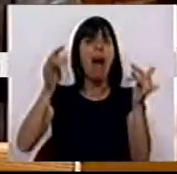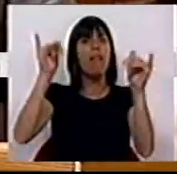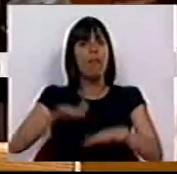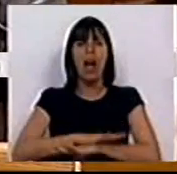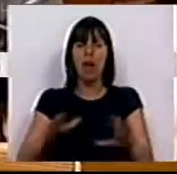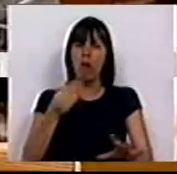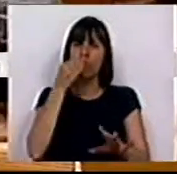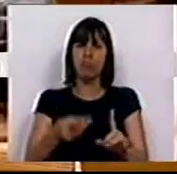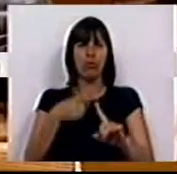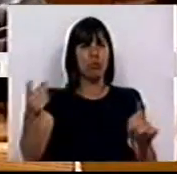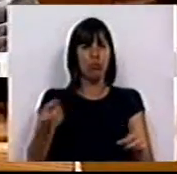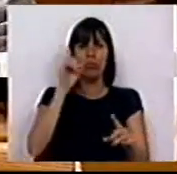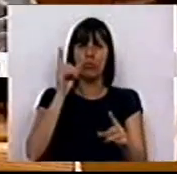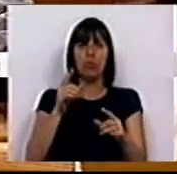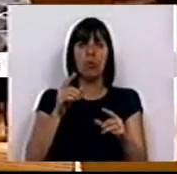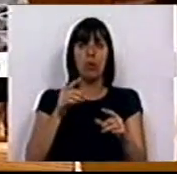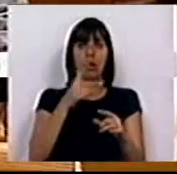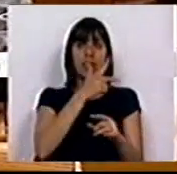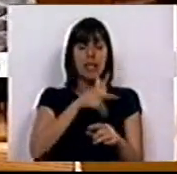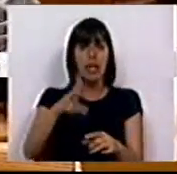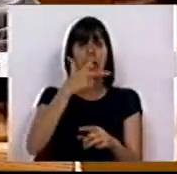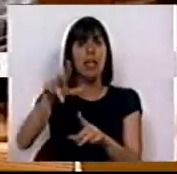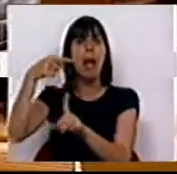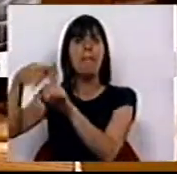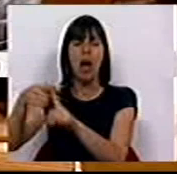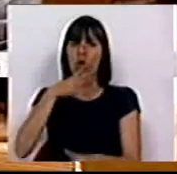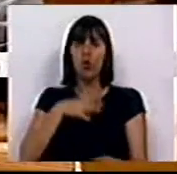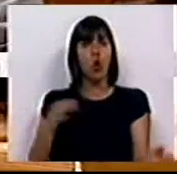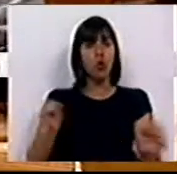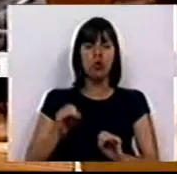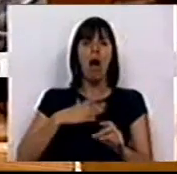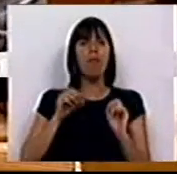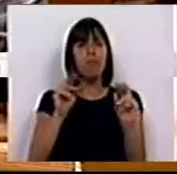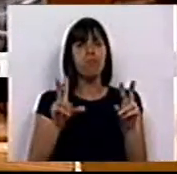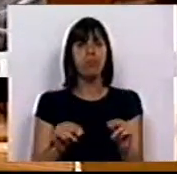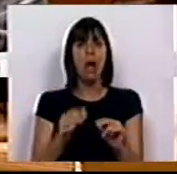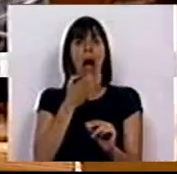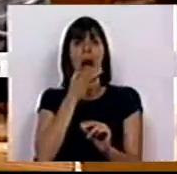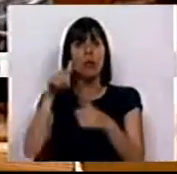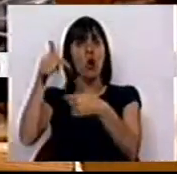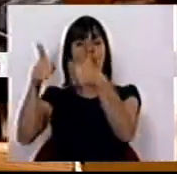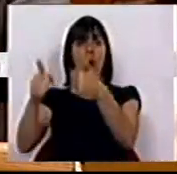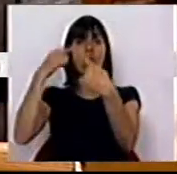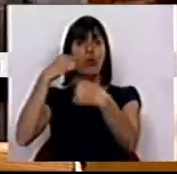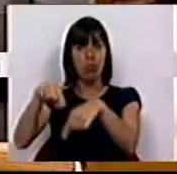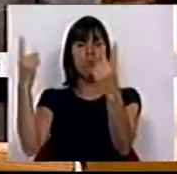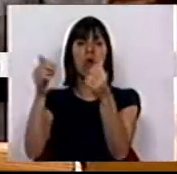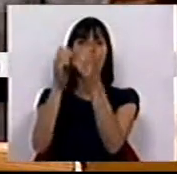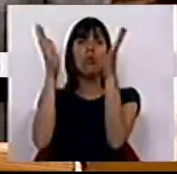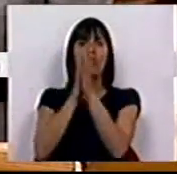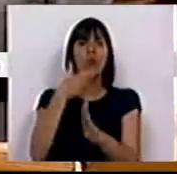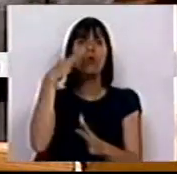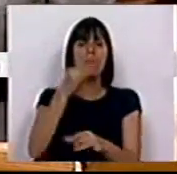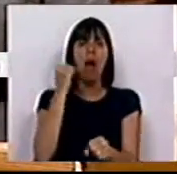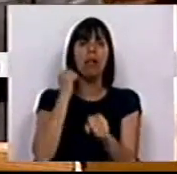acabar com esta brutalidade que são os 100 ou os 100 mais. Não nos disse aqui que queria regularizar, através de concurso público, todos